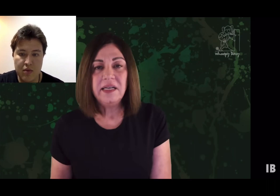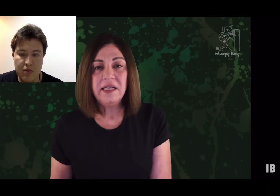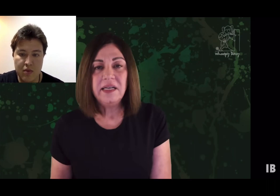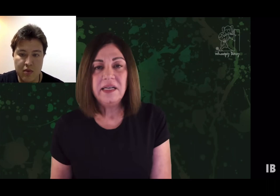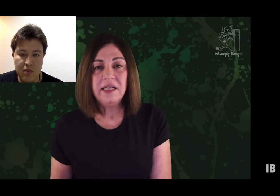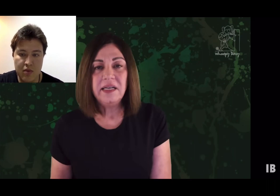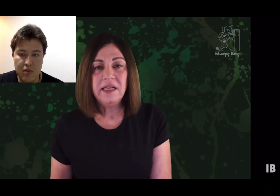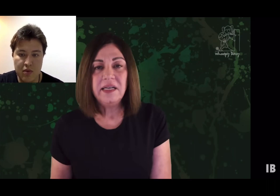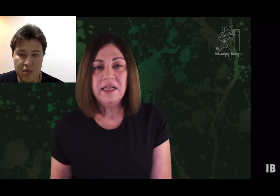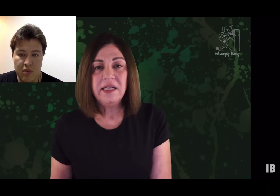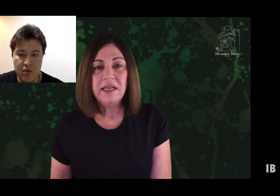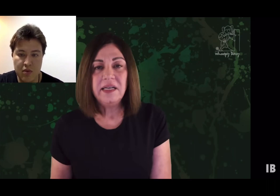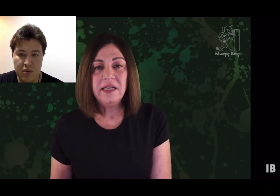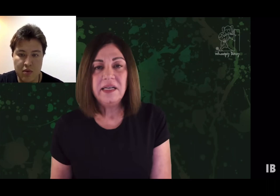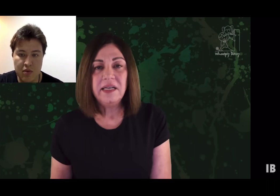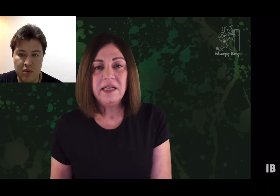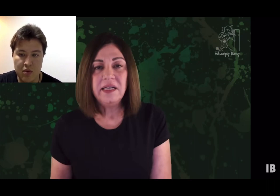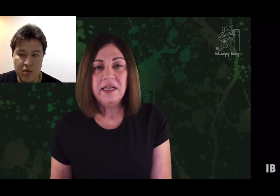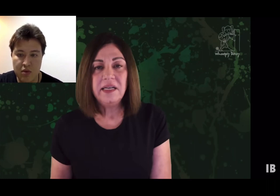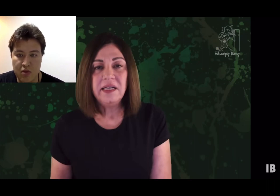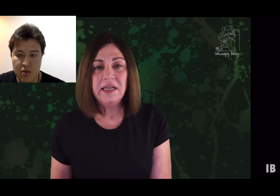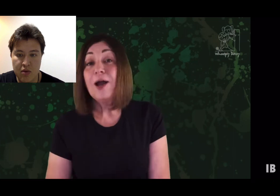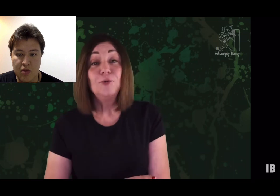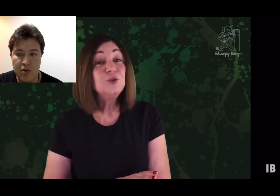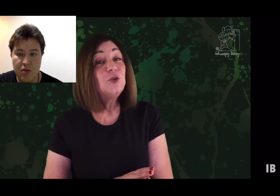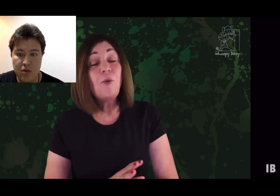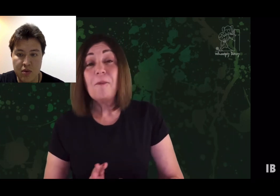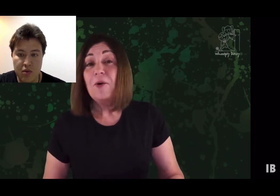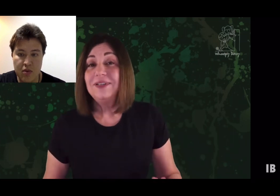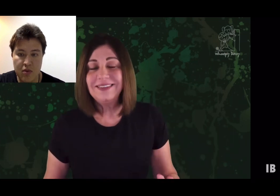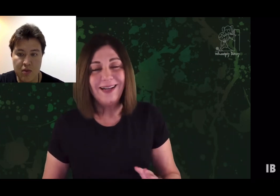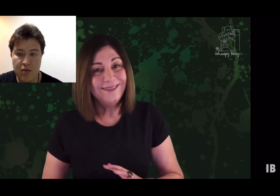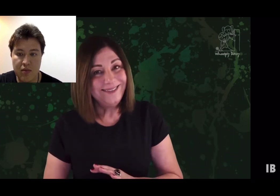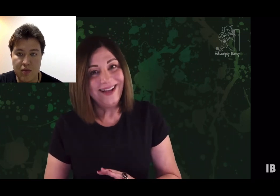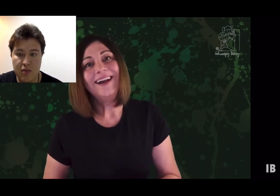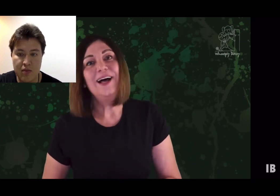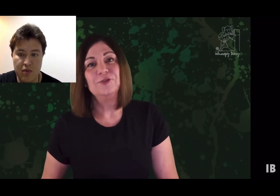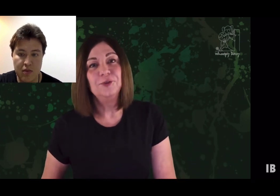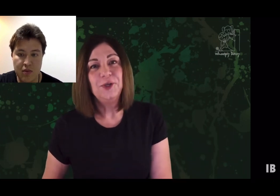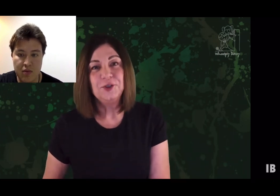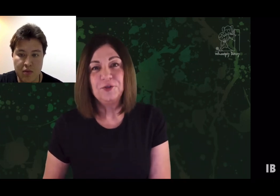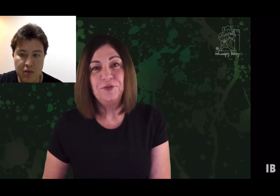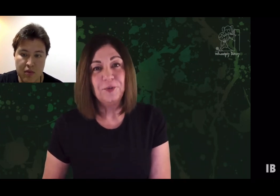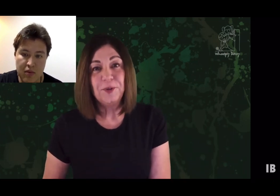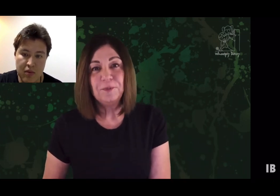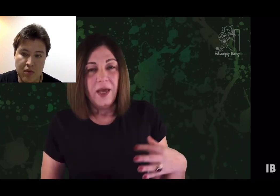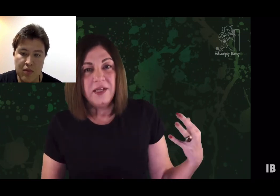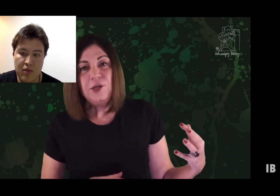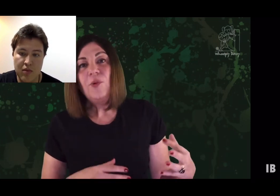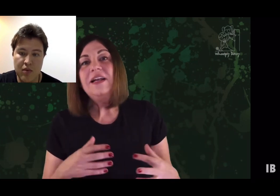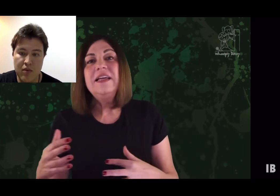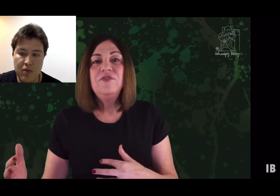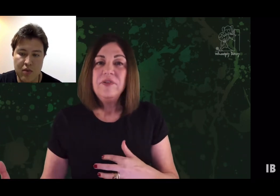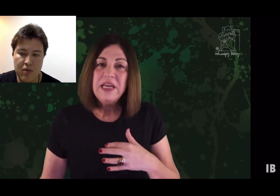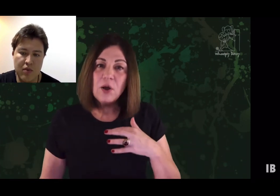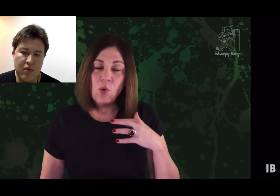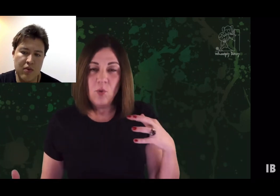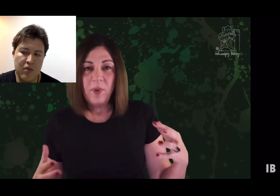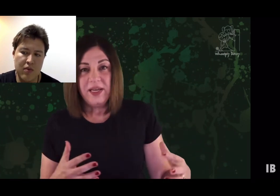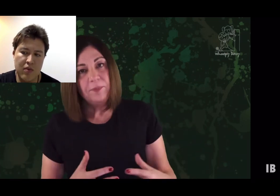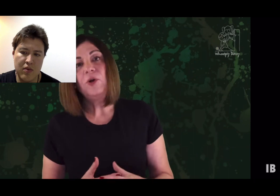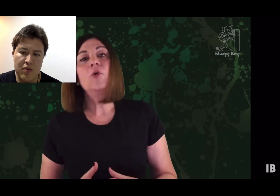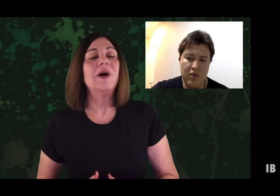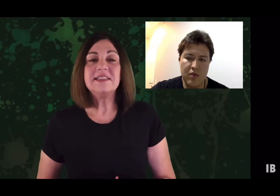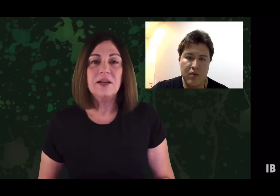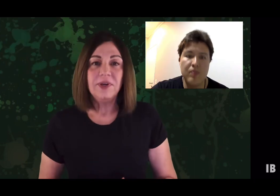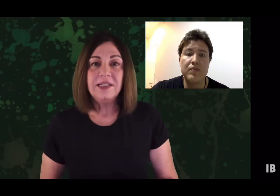a Millie Shapiro faz um papel incrível aqui. Ela me causou um mal-estar danado durante o filme. Entre o alívio e a